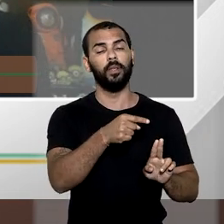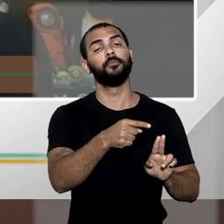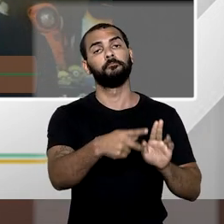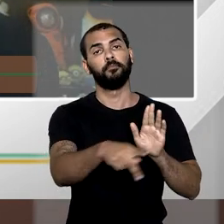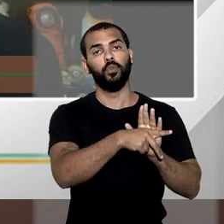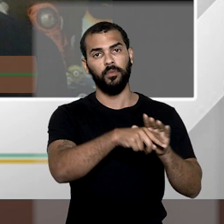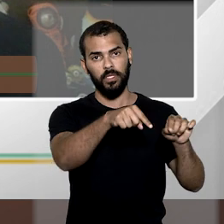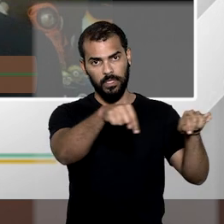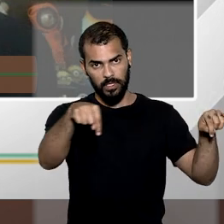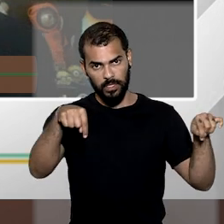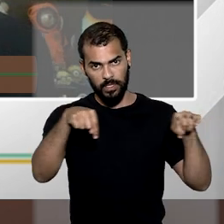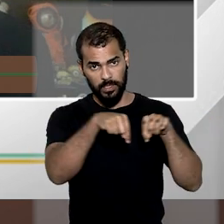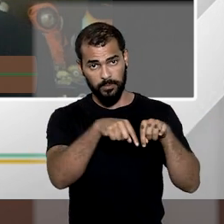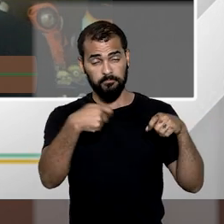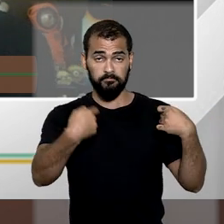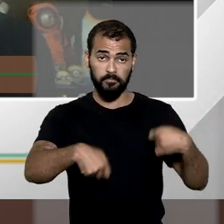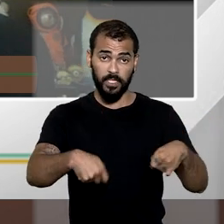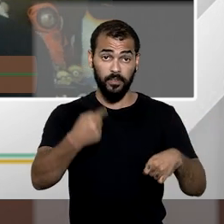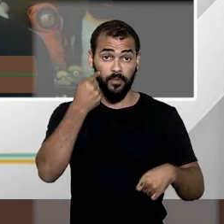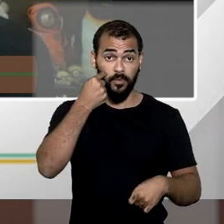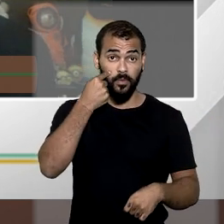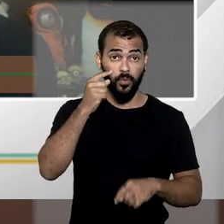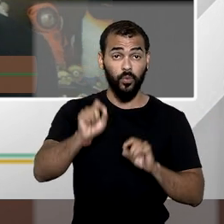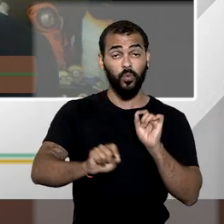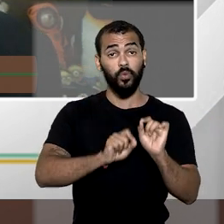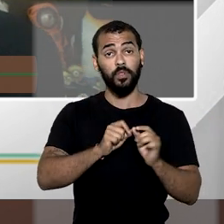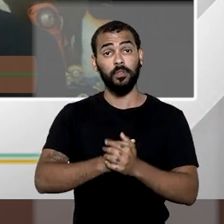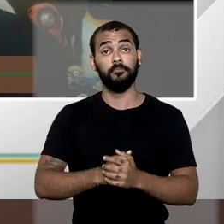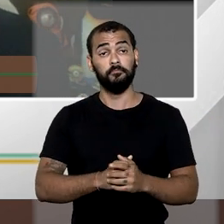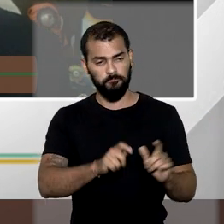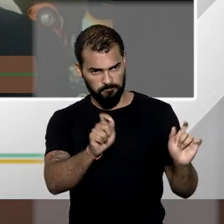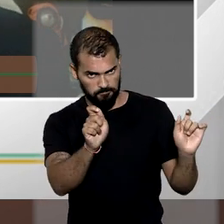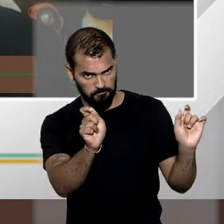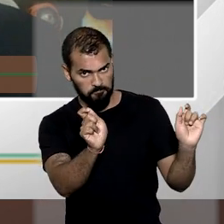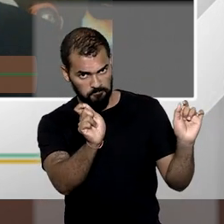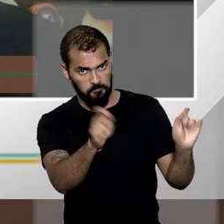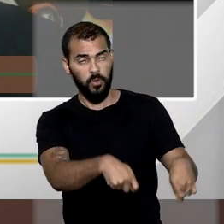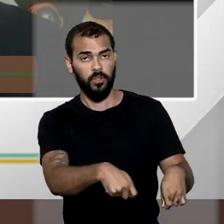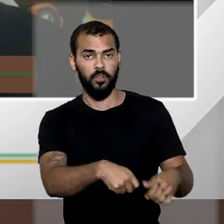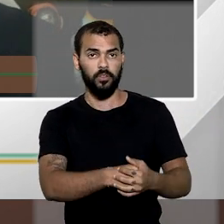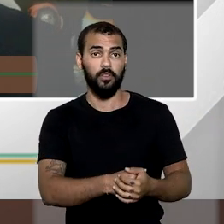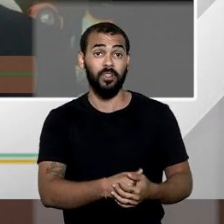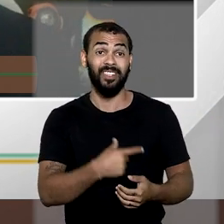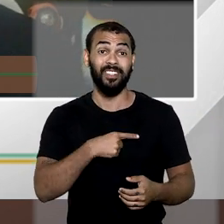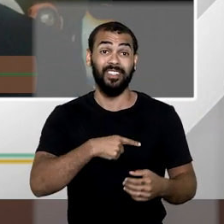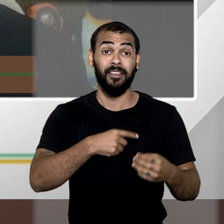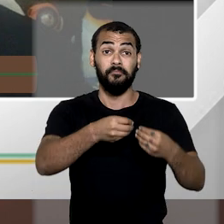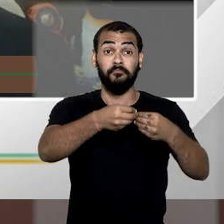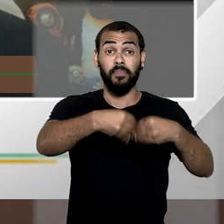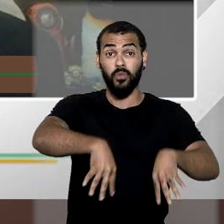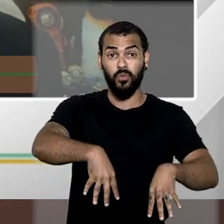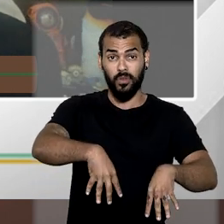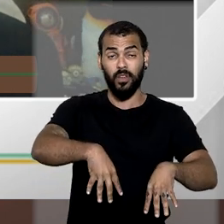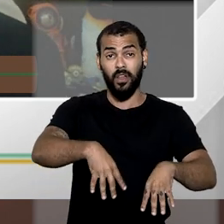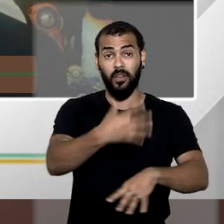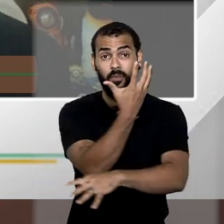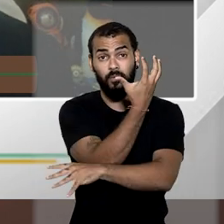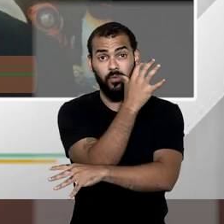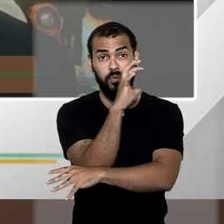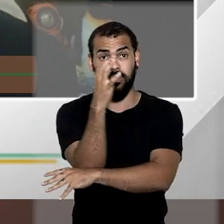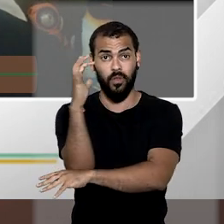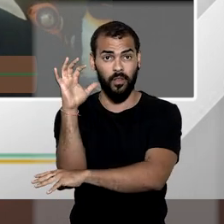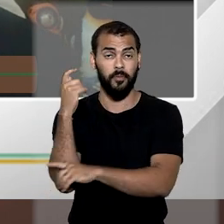tem que observar, nos casos em que haja a potencialidade de agressão ao meio ambiente, tem que